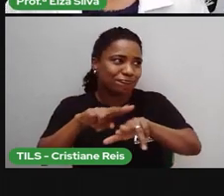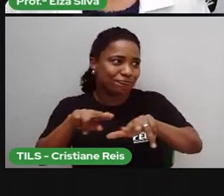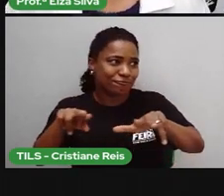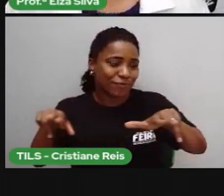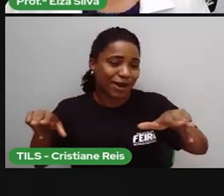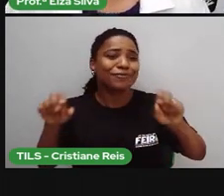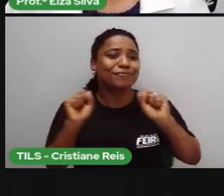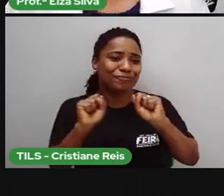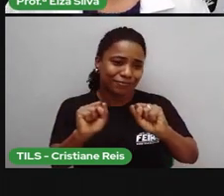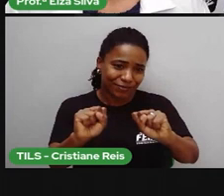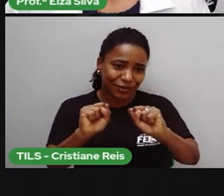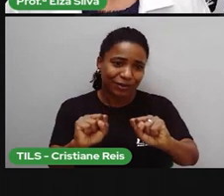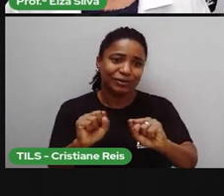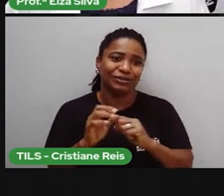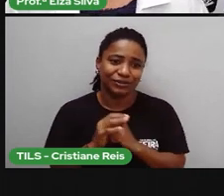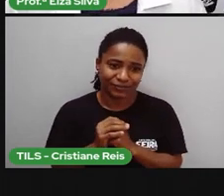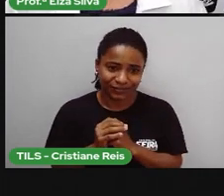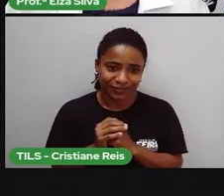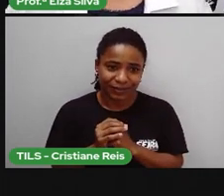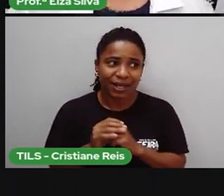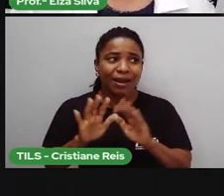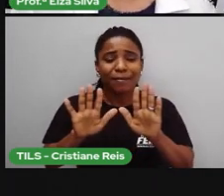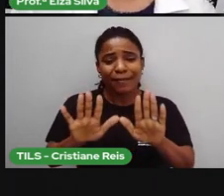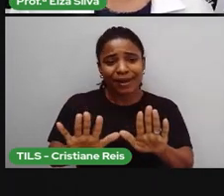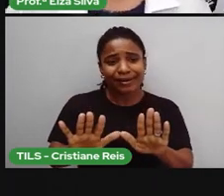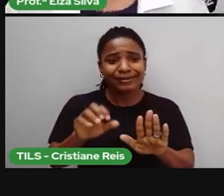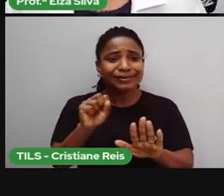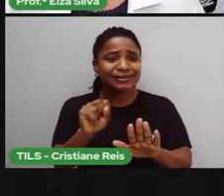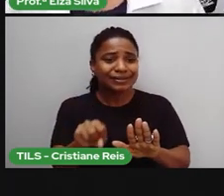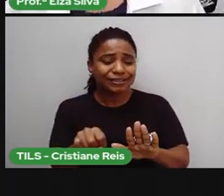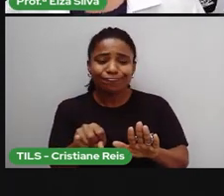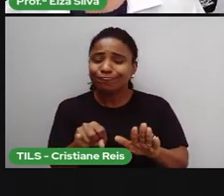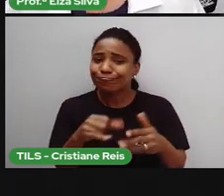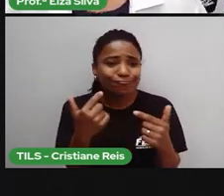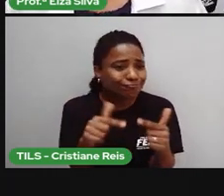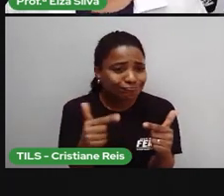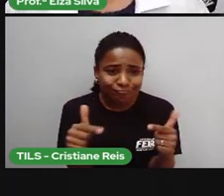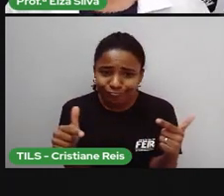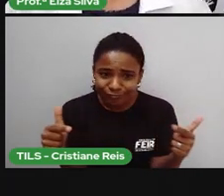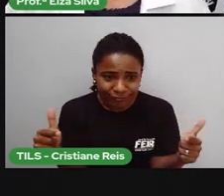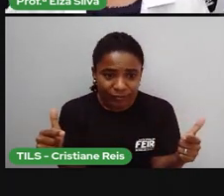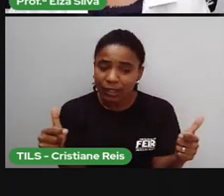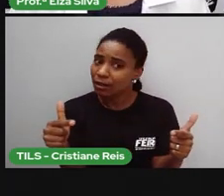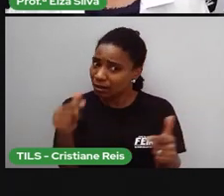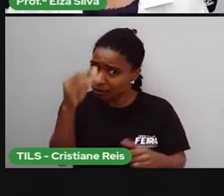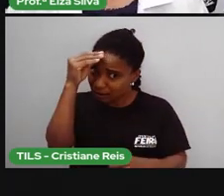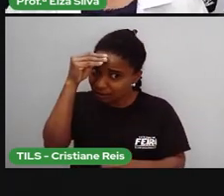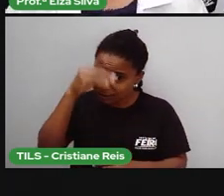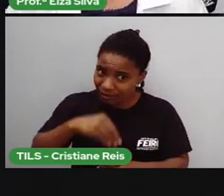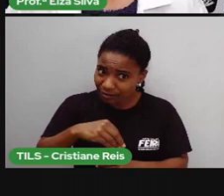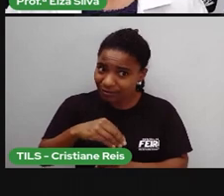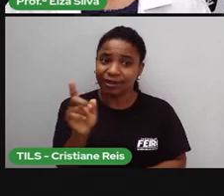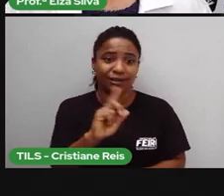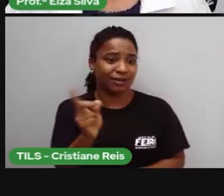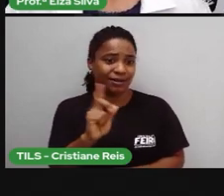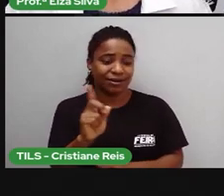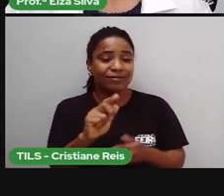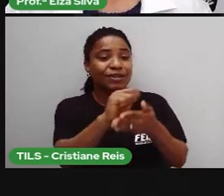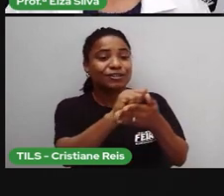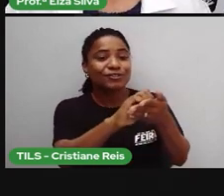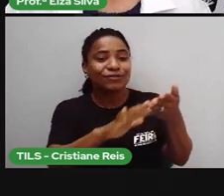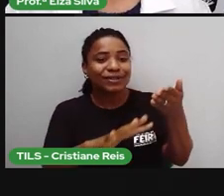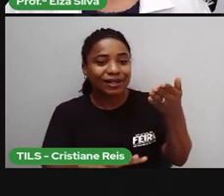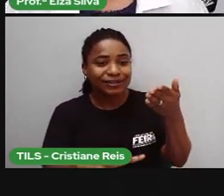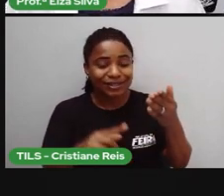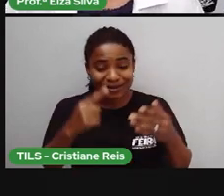reutilizados. Mas se você não tiver nenhuma opção nem a outra, não deixe de realizar atividade. Use